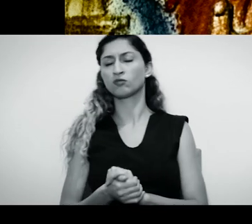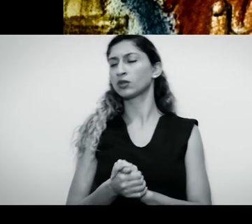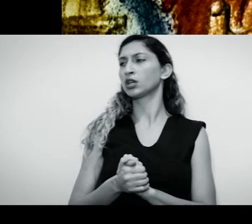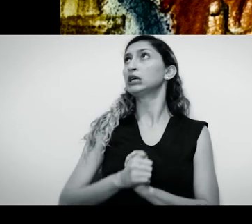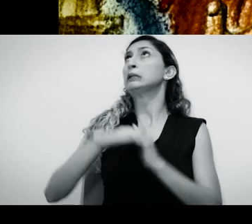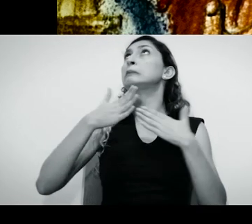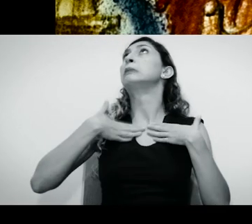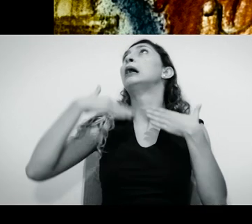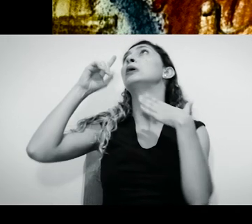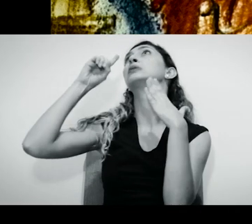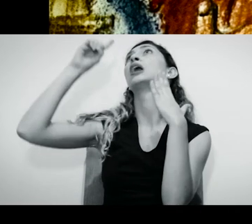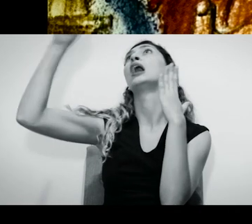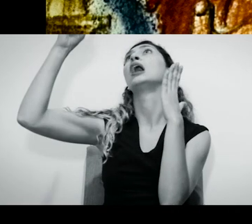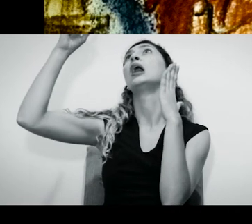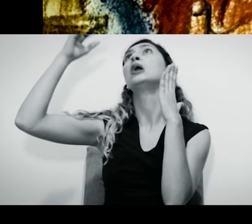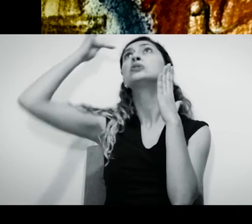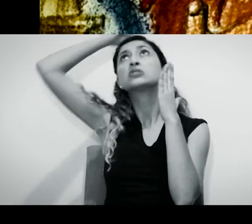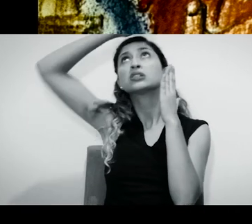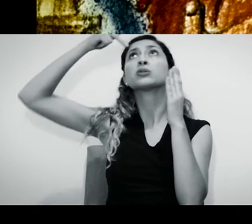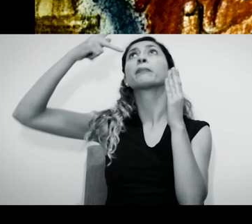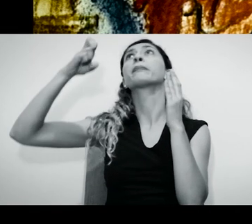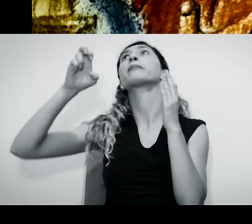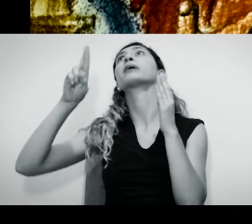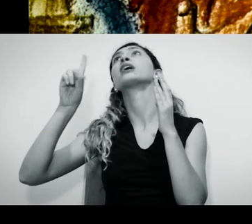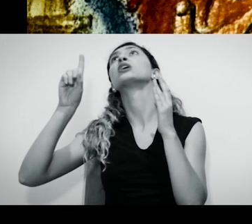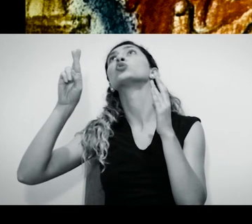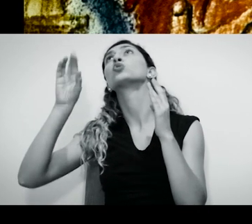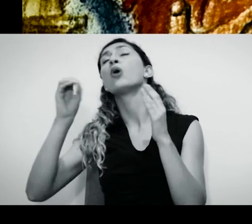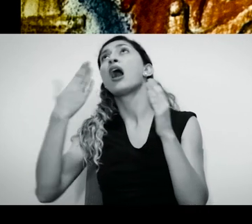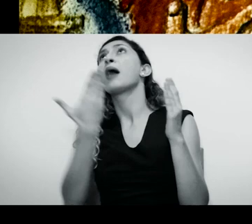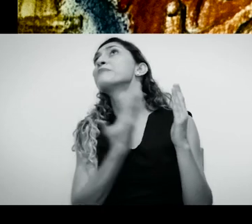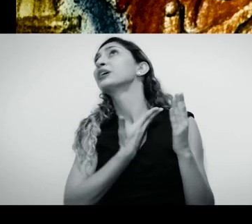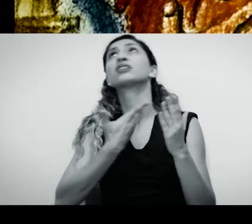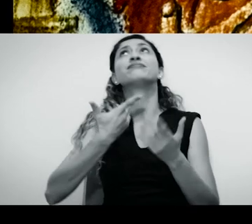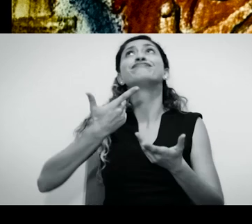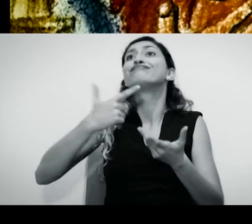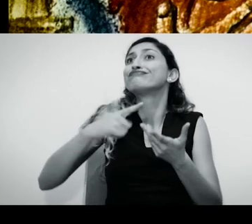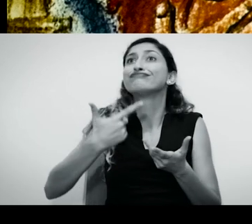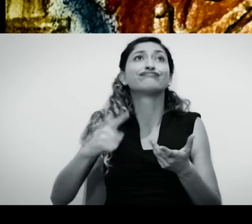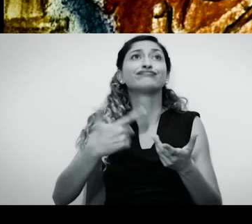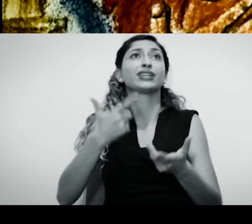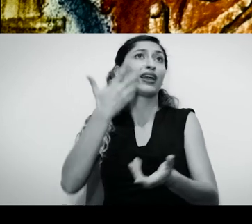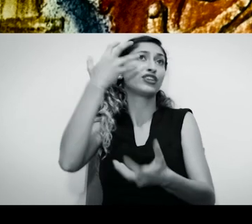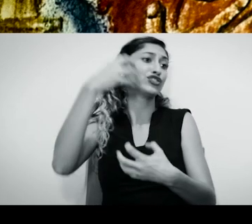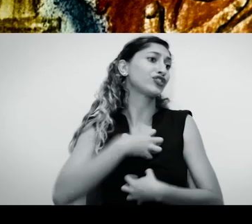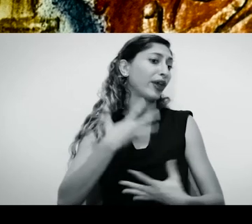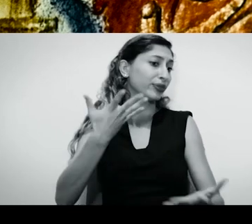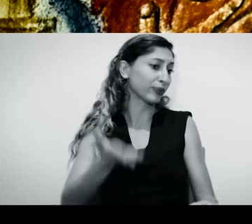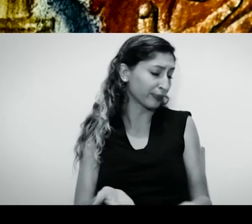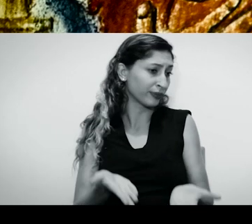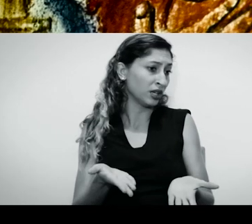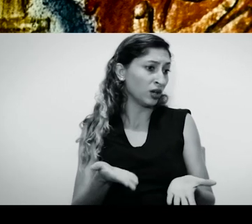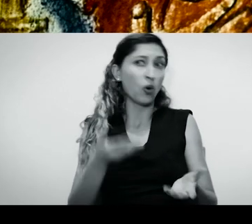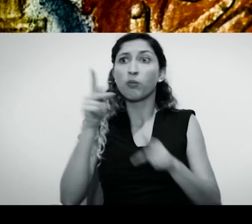Meu Deus, São Pedro, minha amiga cambalhota sem modos na chaminé, o que